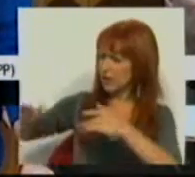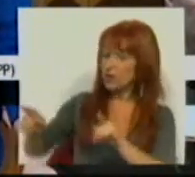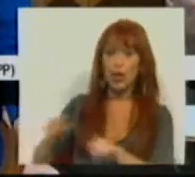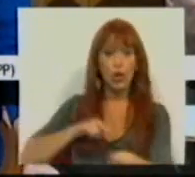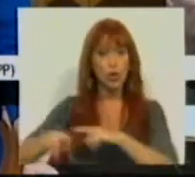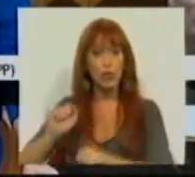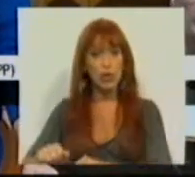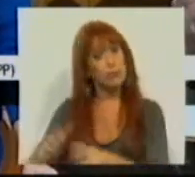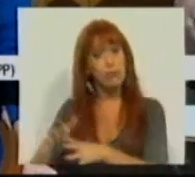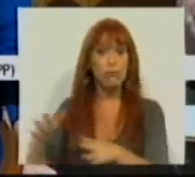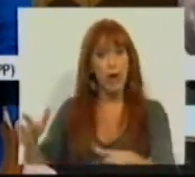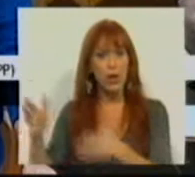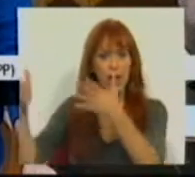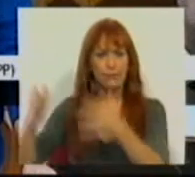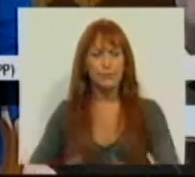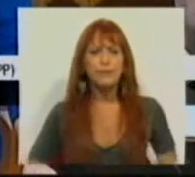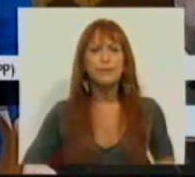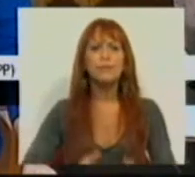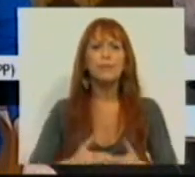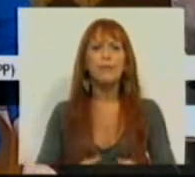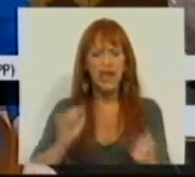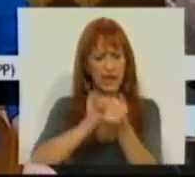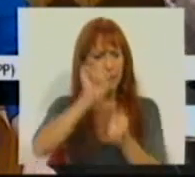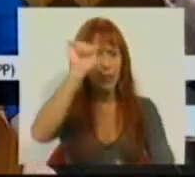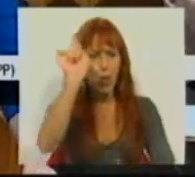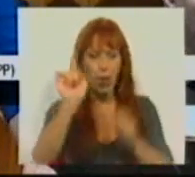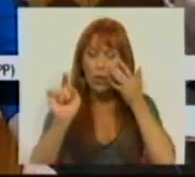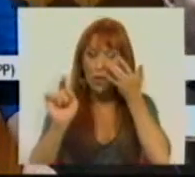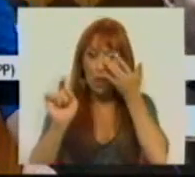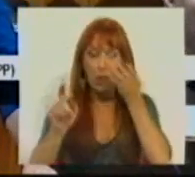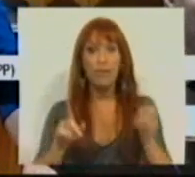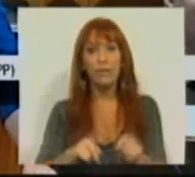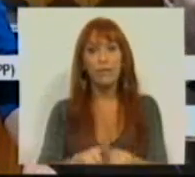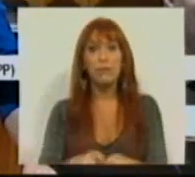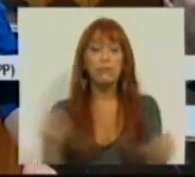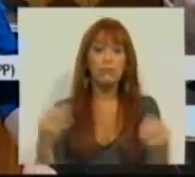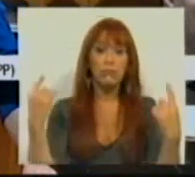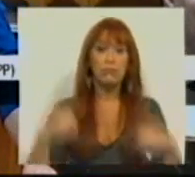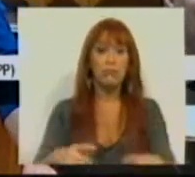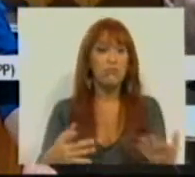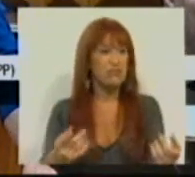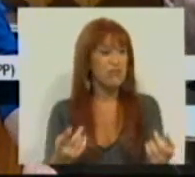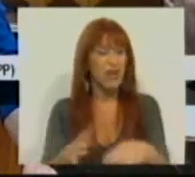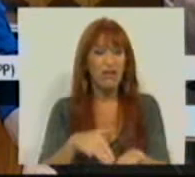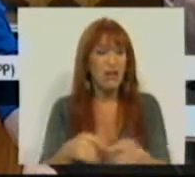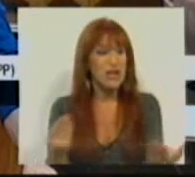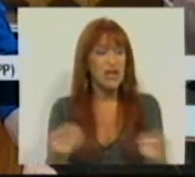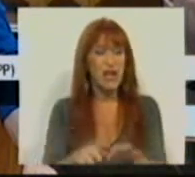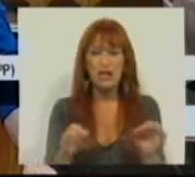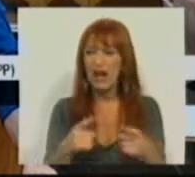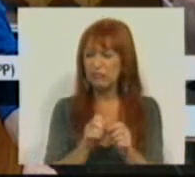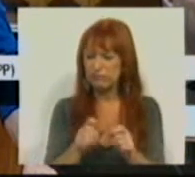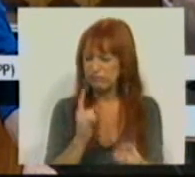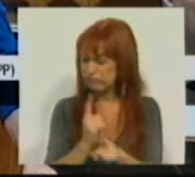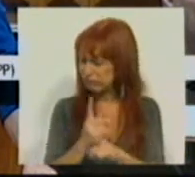dos deputados da maioria. Um diploma que haja sim é qualquer coisa na linha